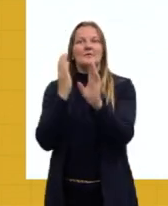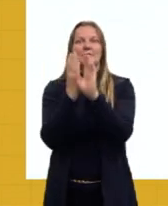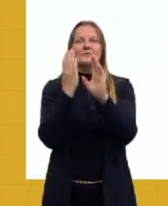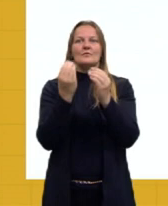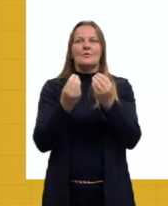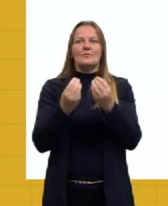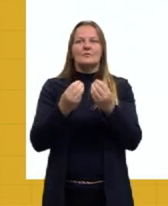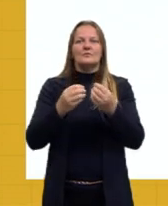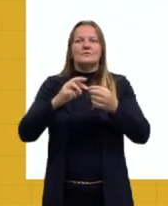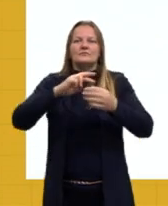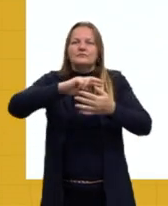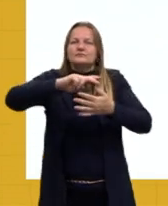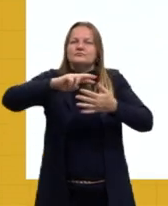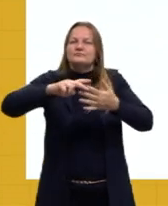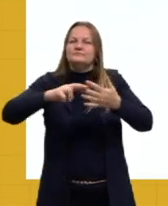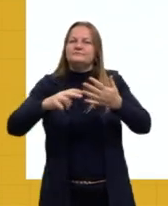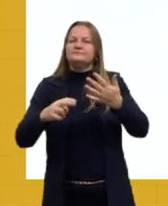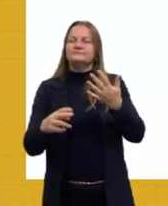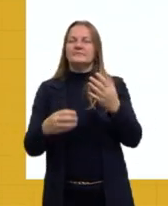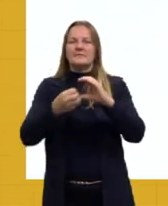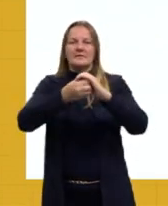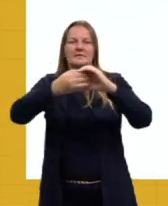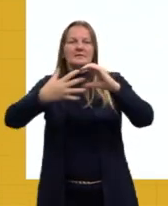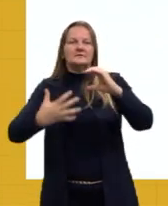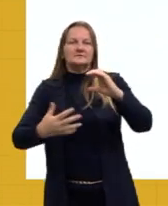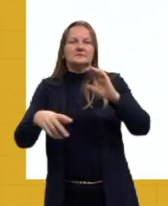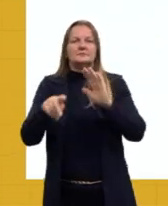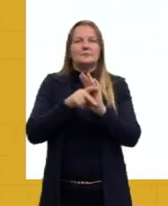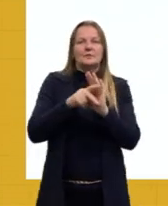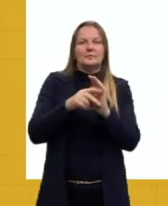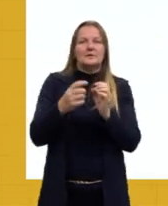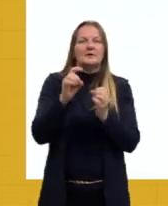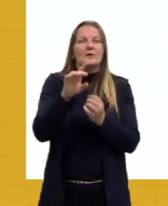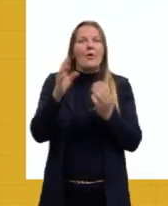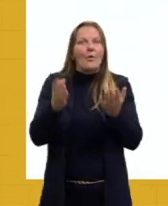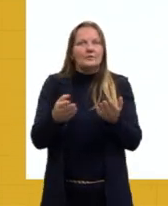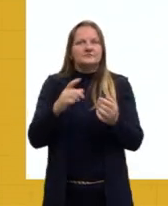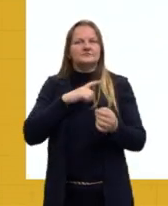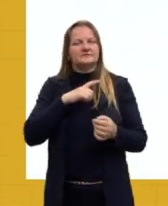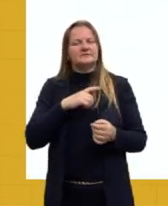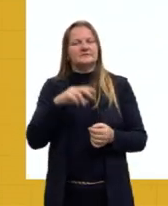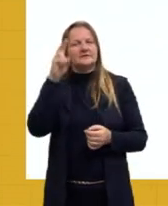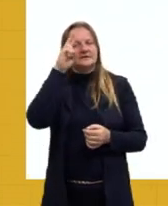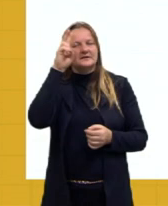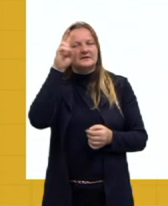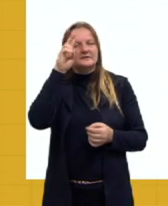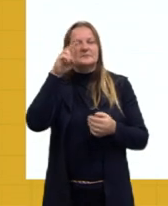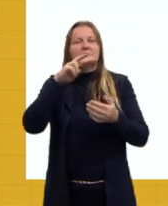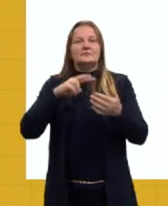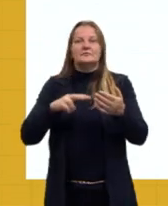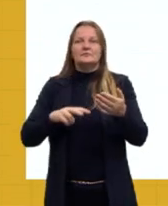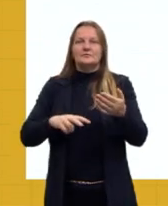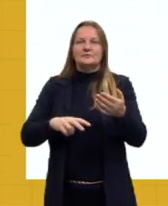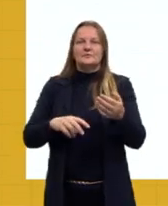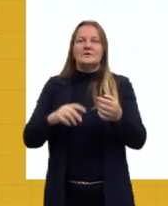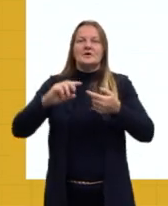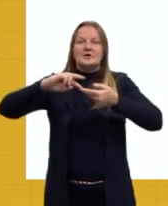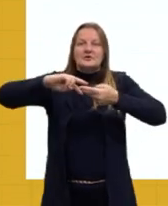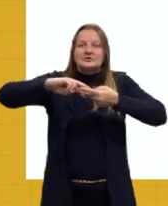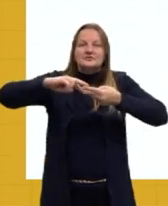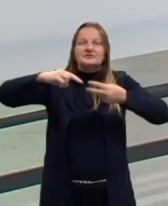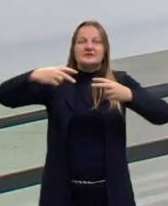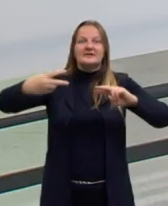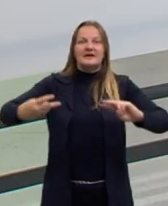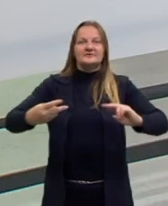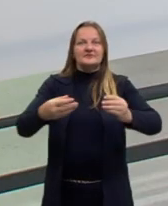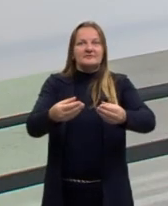variabilidade, sobre as características que a gente já, lendo assim por cima, a gente vê que é a genética que vai nos